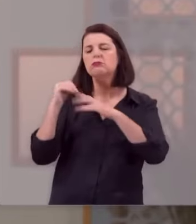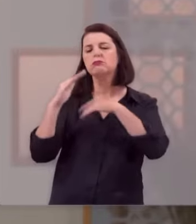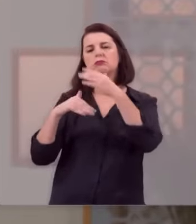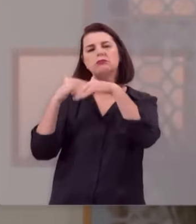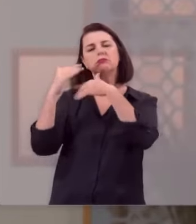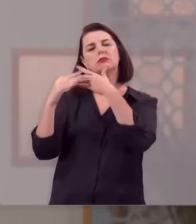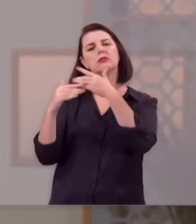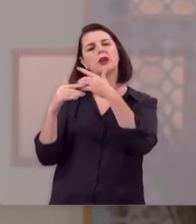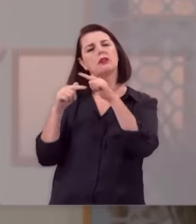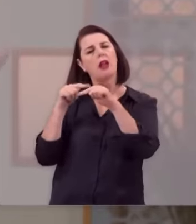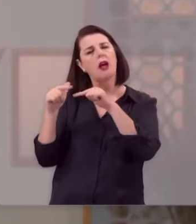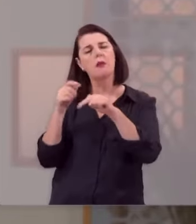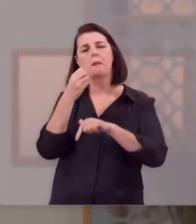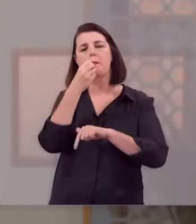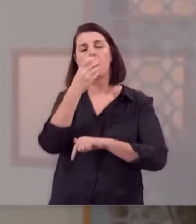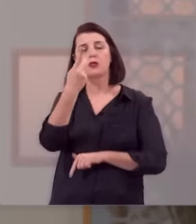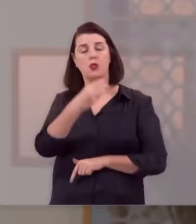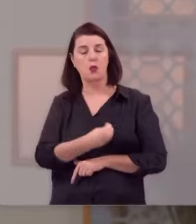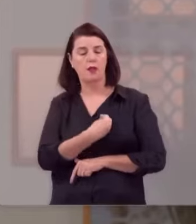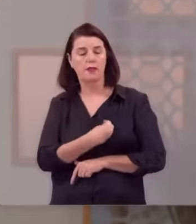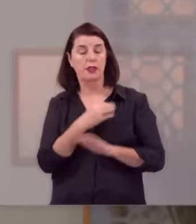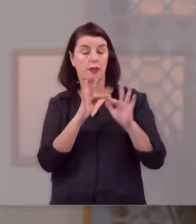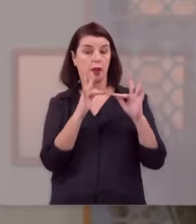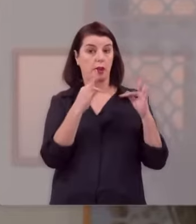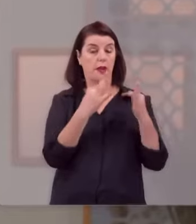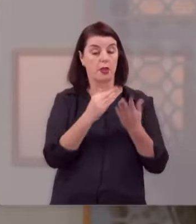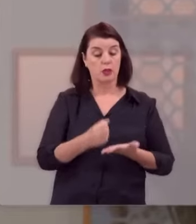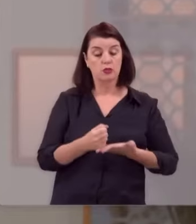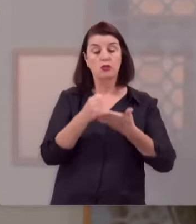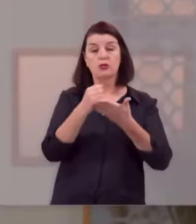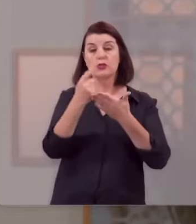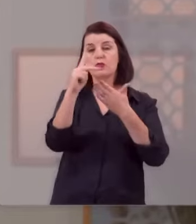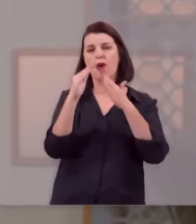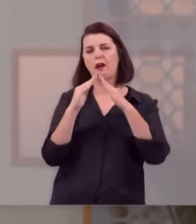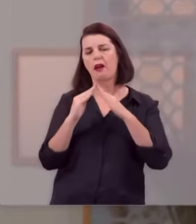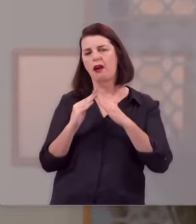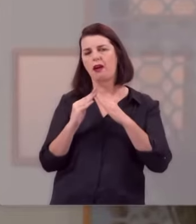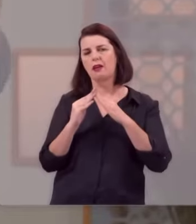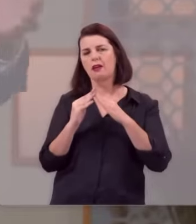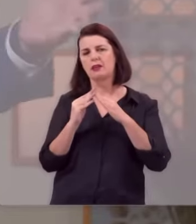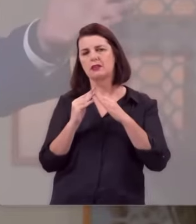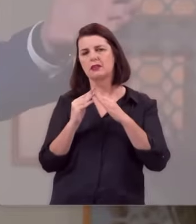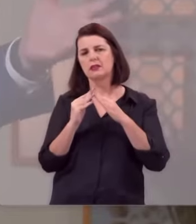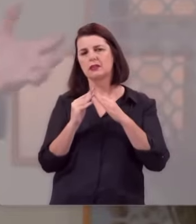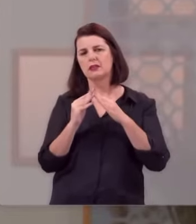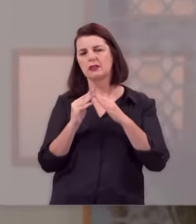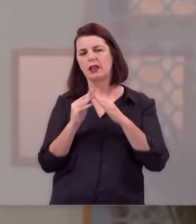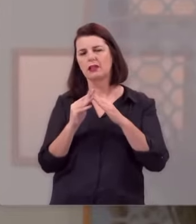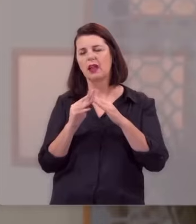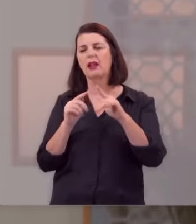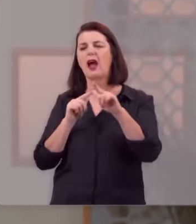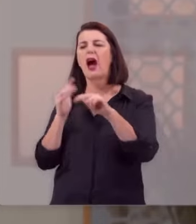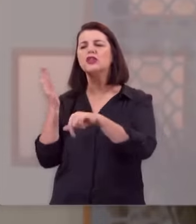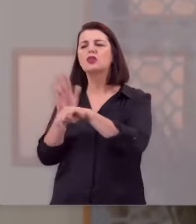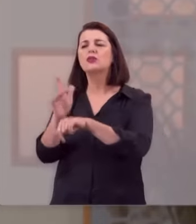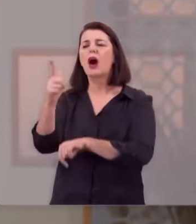trabalhar para isso, para o bem da sua vida, para o bem da sua família, para o sustento da sua casa, para você investir abrindo portas de emprego para